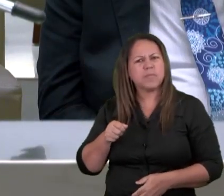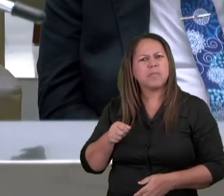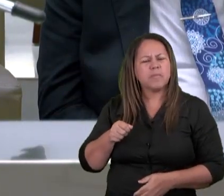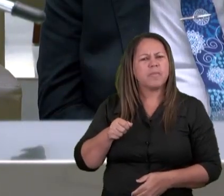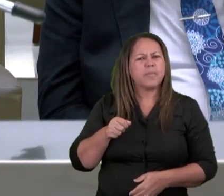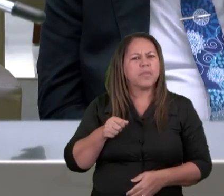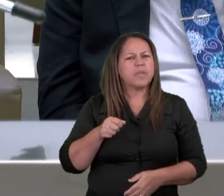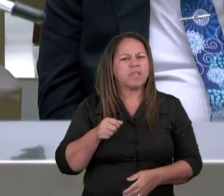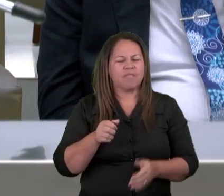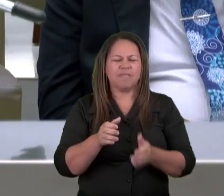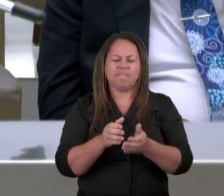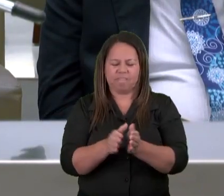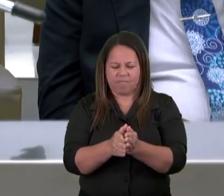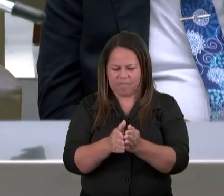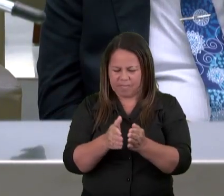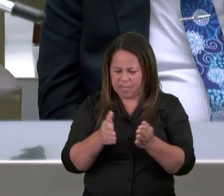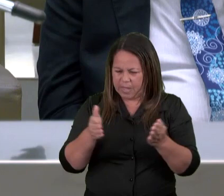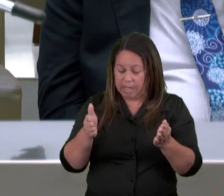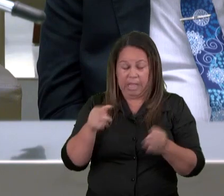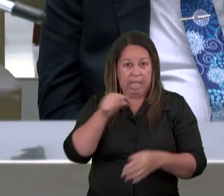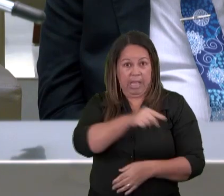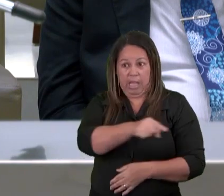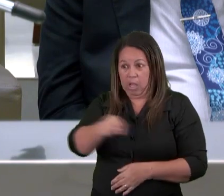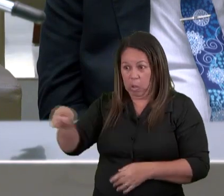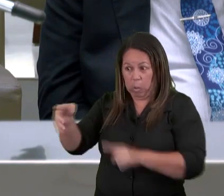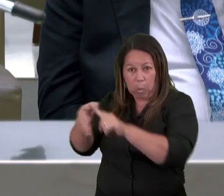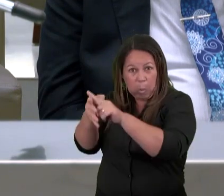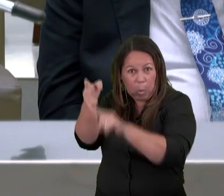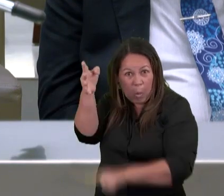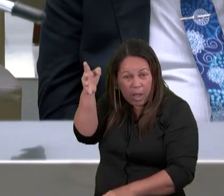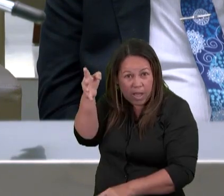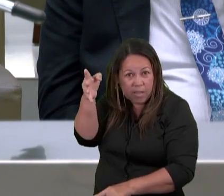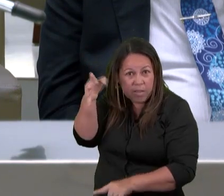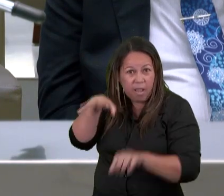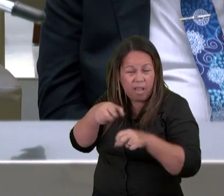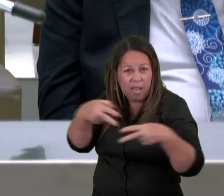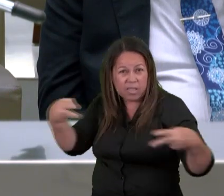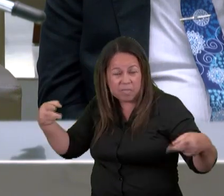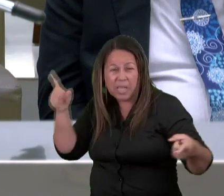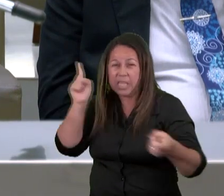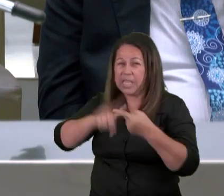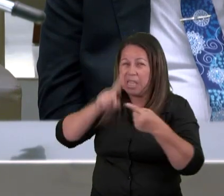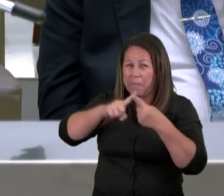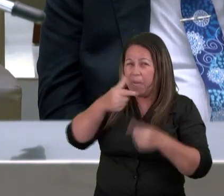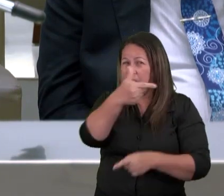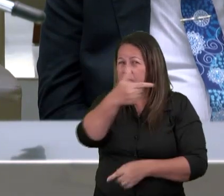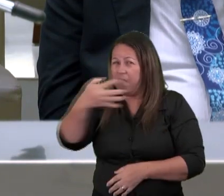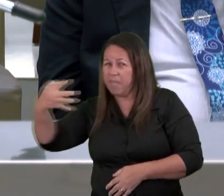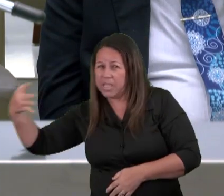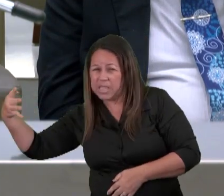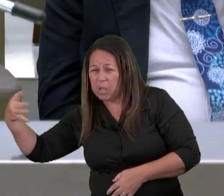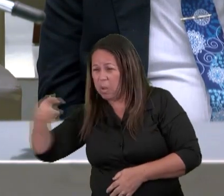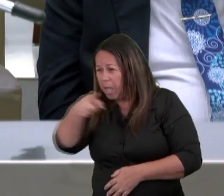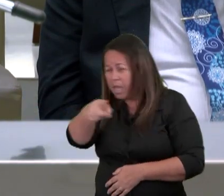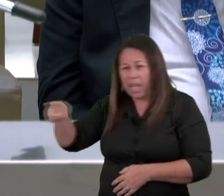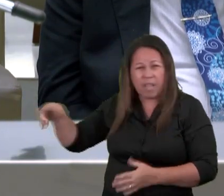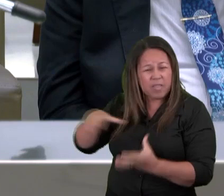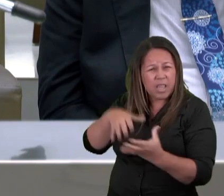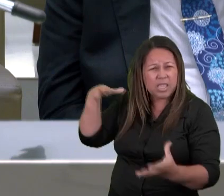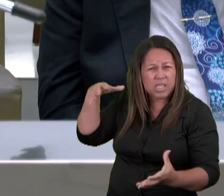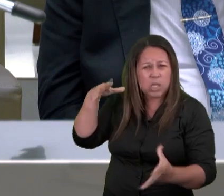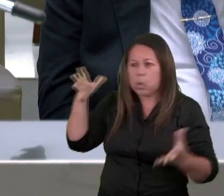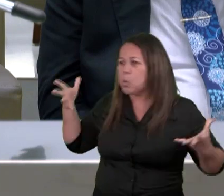livro os quatro animais e os vinte e quatro anciãos prostraram-se